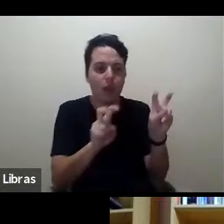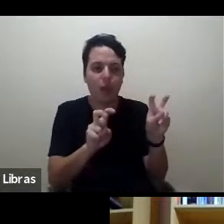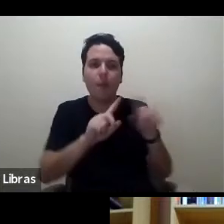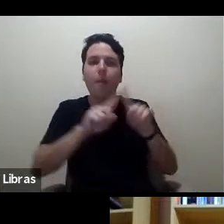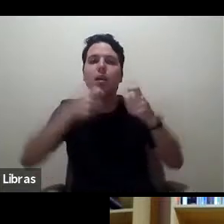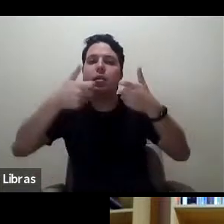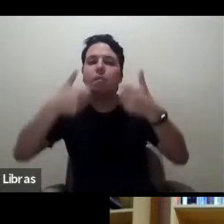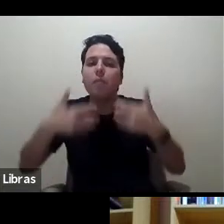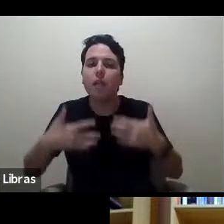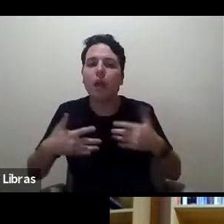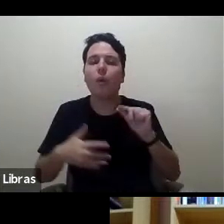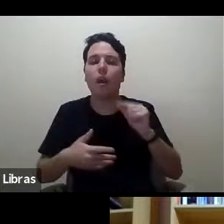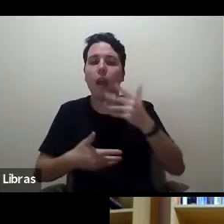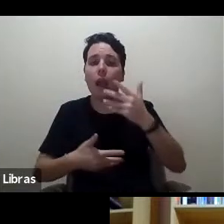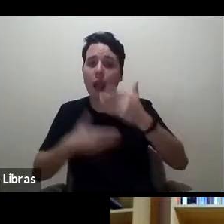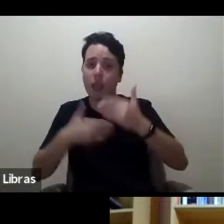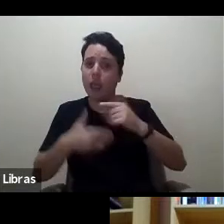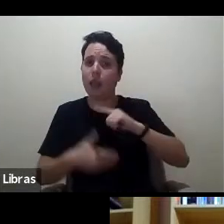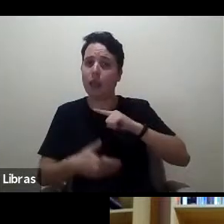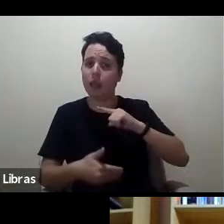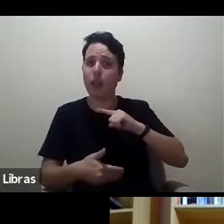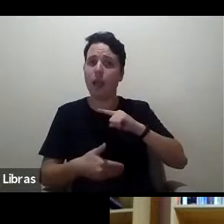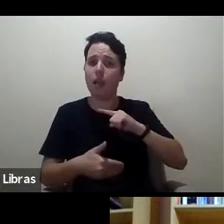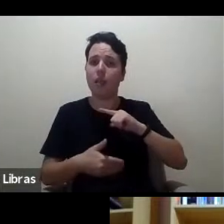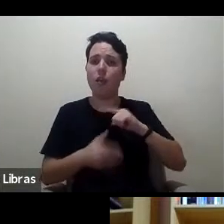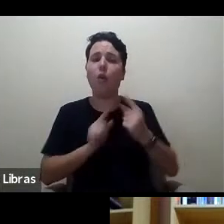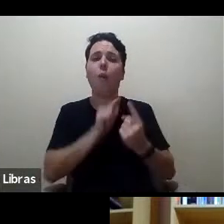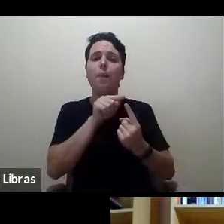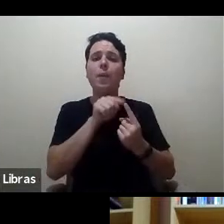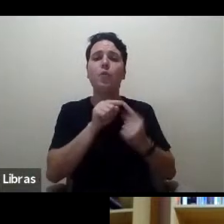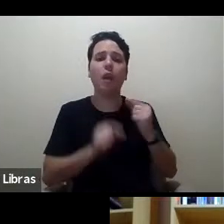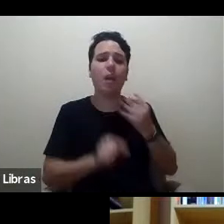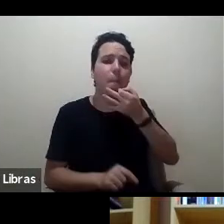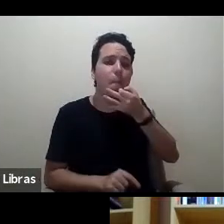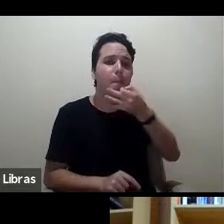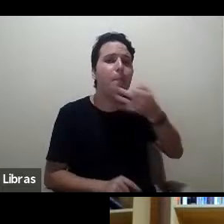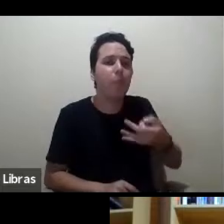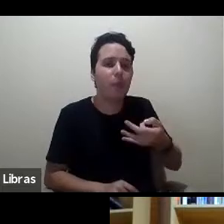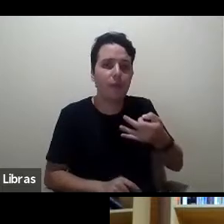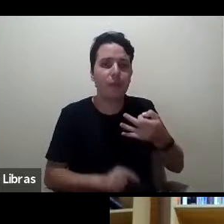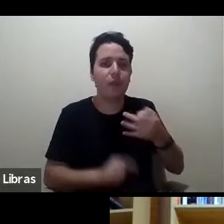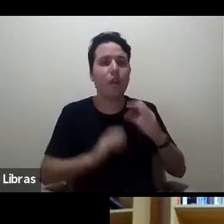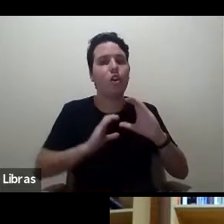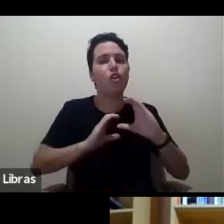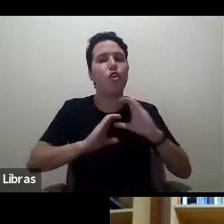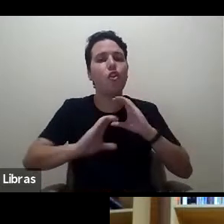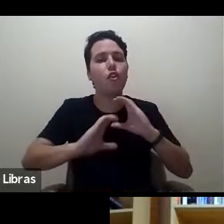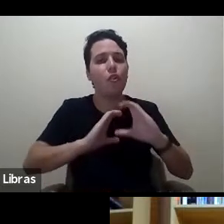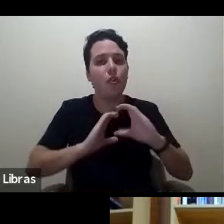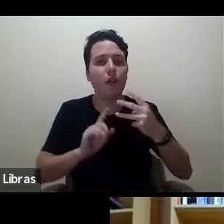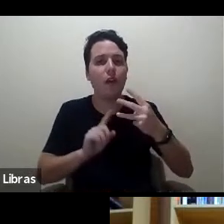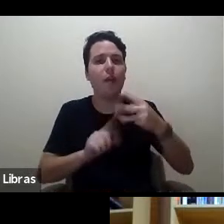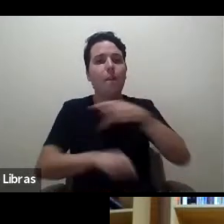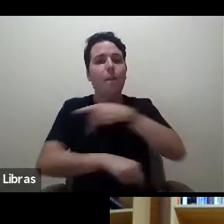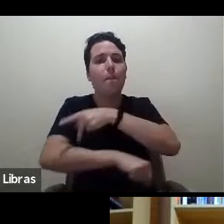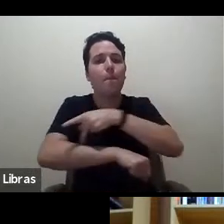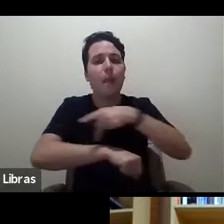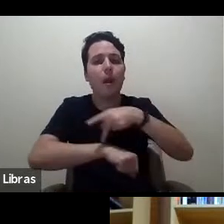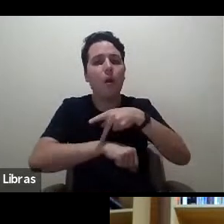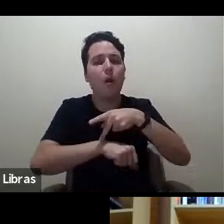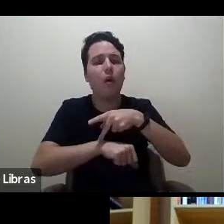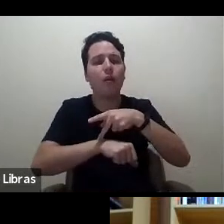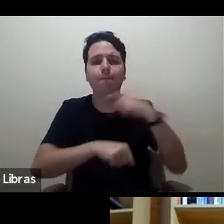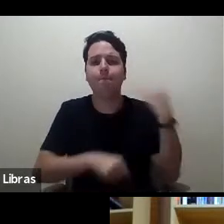função crítica, tem uma função de comunicação e tem uma função pedagógica fundamental.